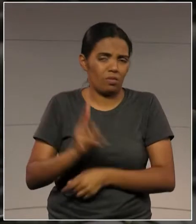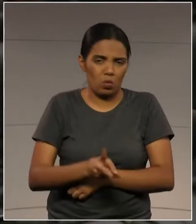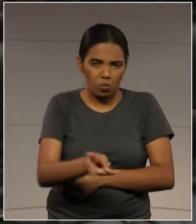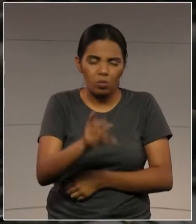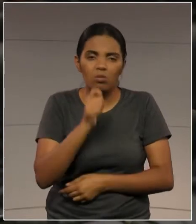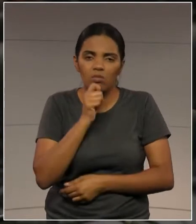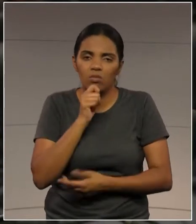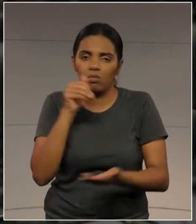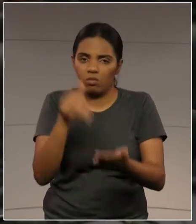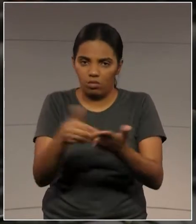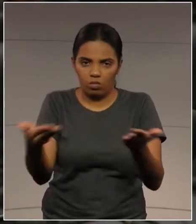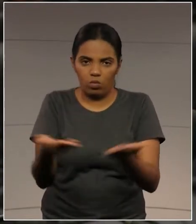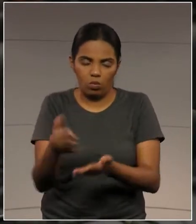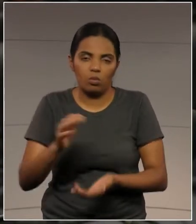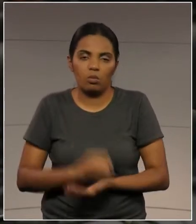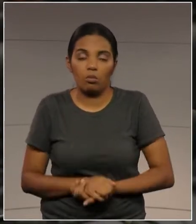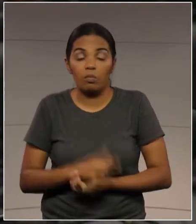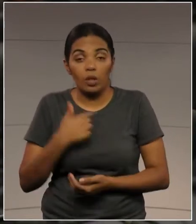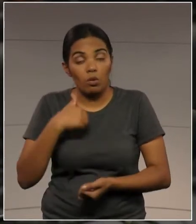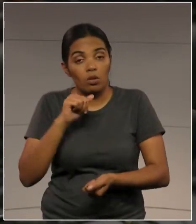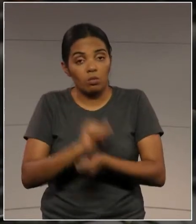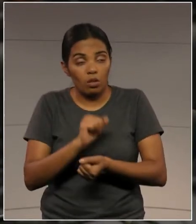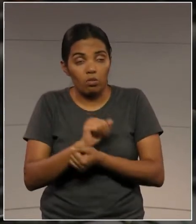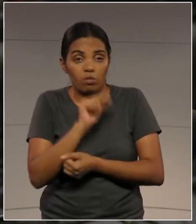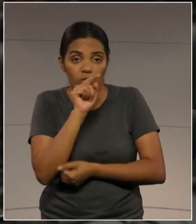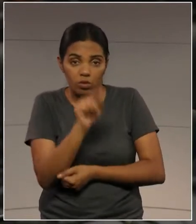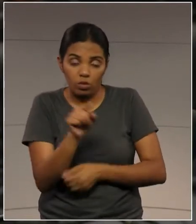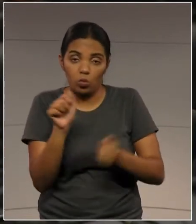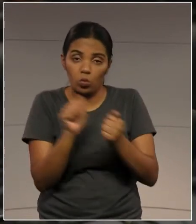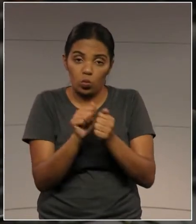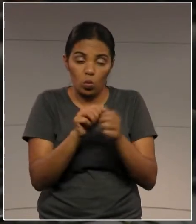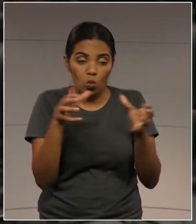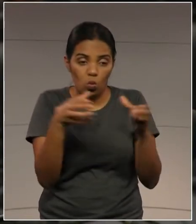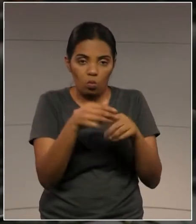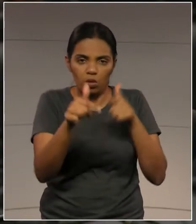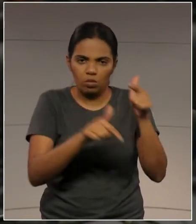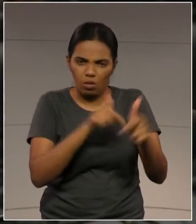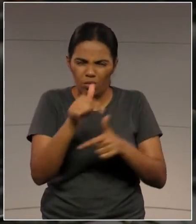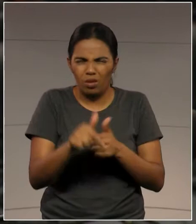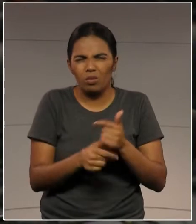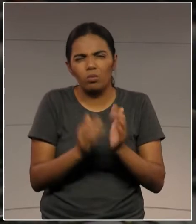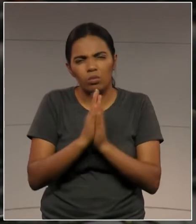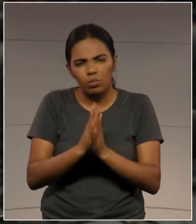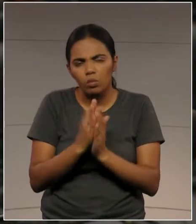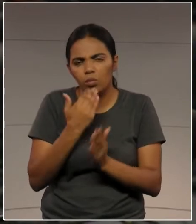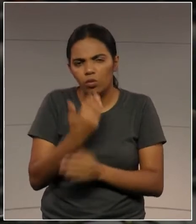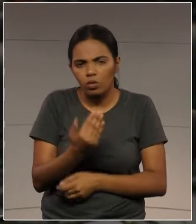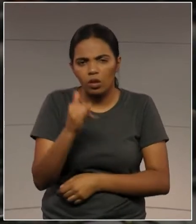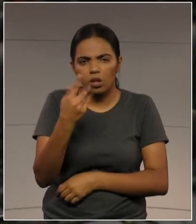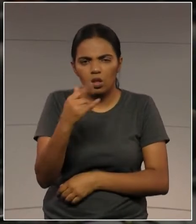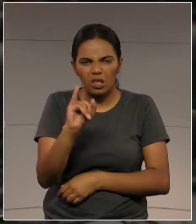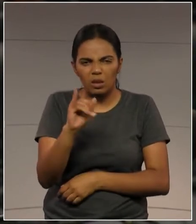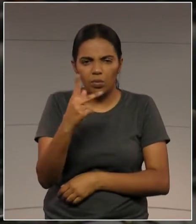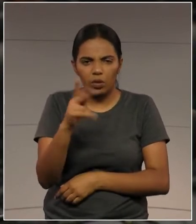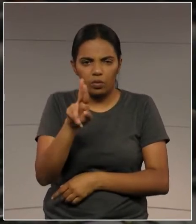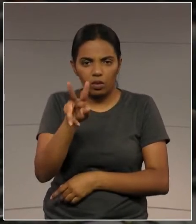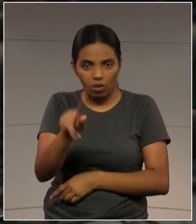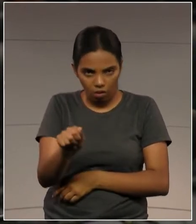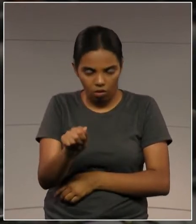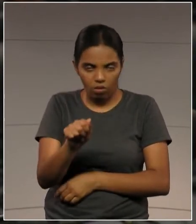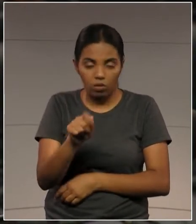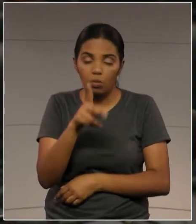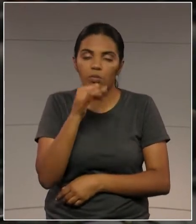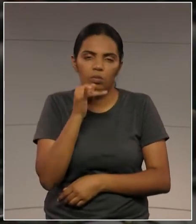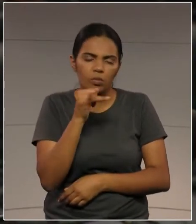excelência, como a equipe competente que o senhor tem, o IPVA, resolve, secretário. Como é o senhor vai limpar o pátio? Carro